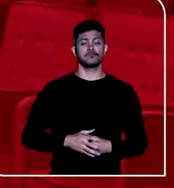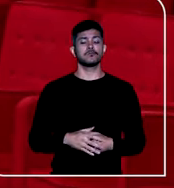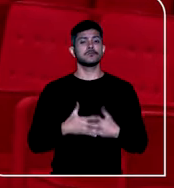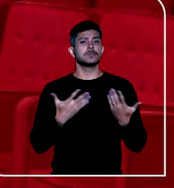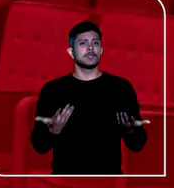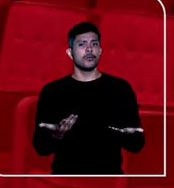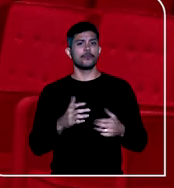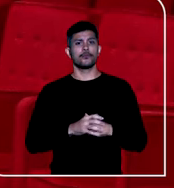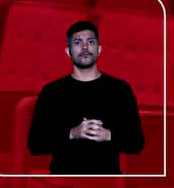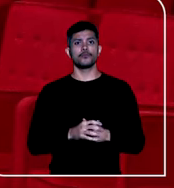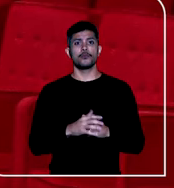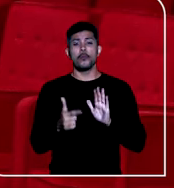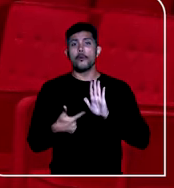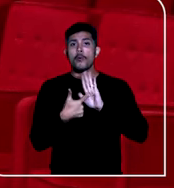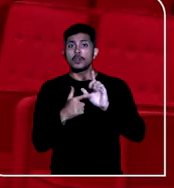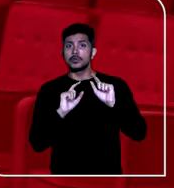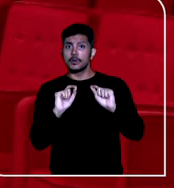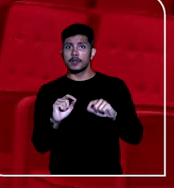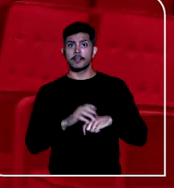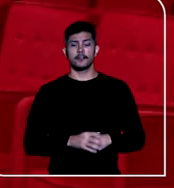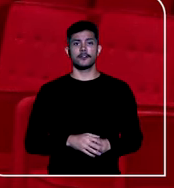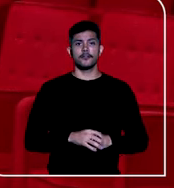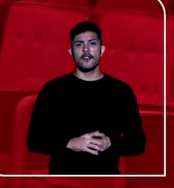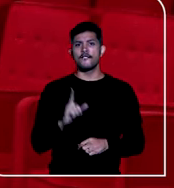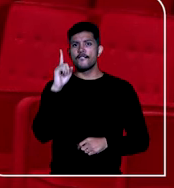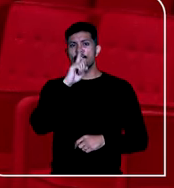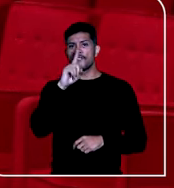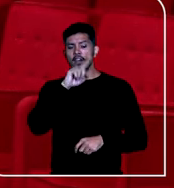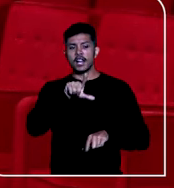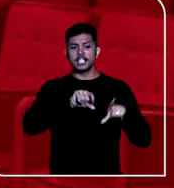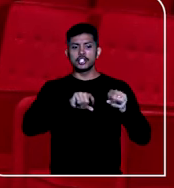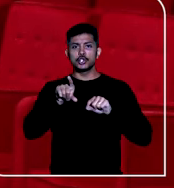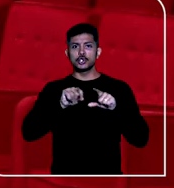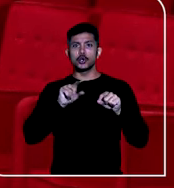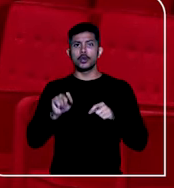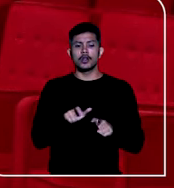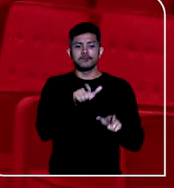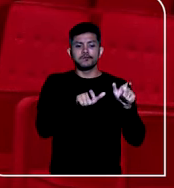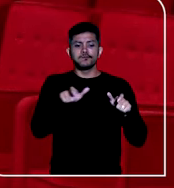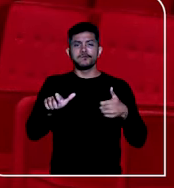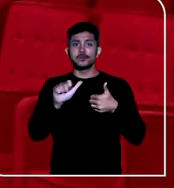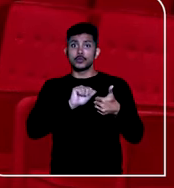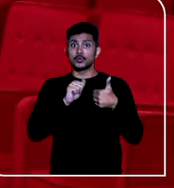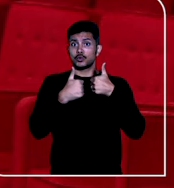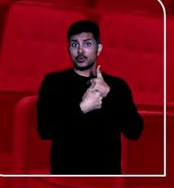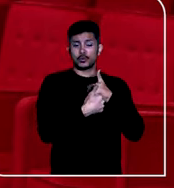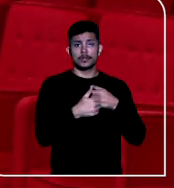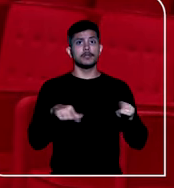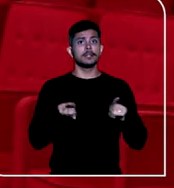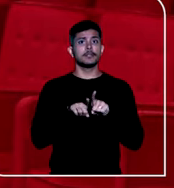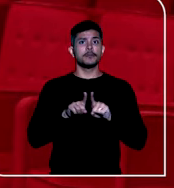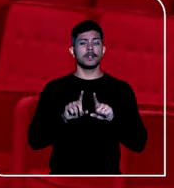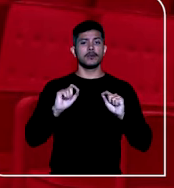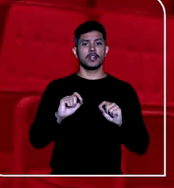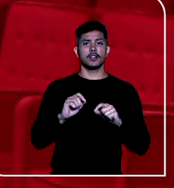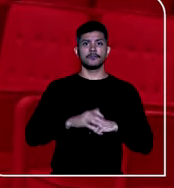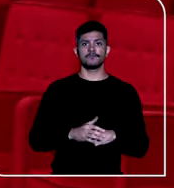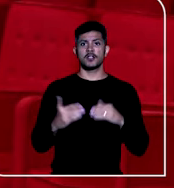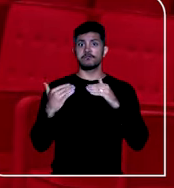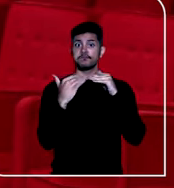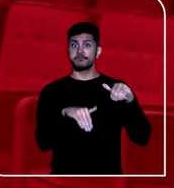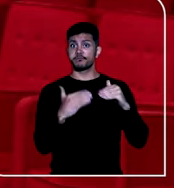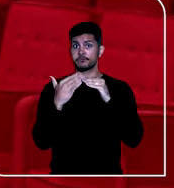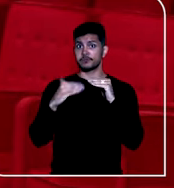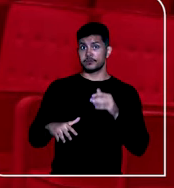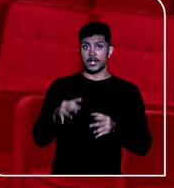ilegalidades citadas estavam falhas na escolha dos jurados, a realização de reunião reservada entre o juiz presidente do júri